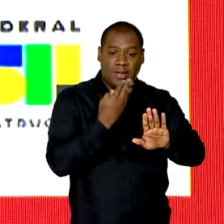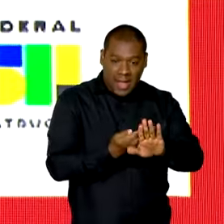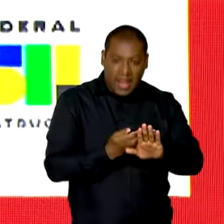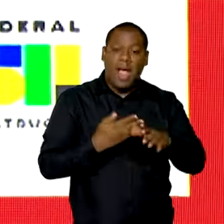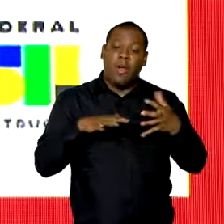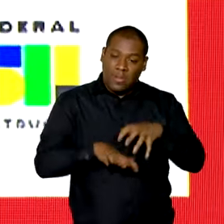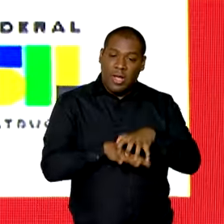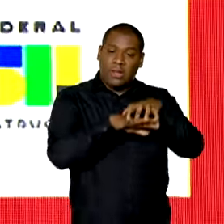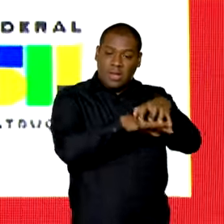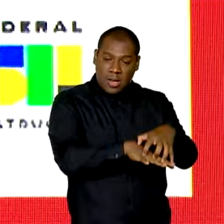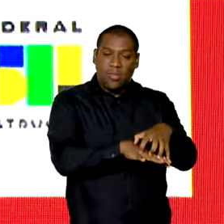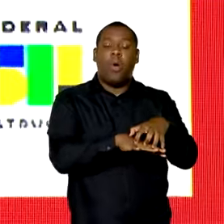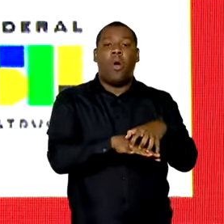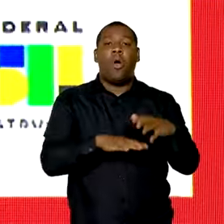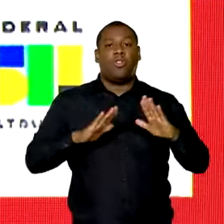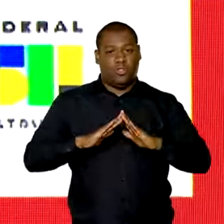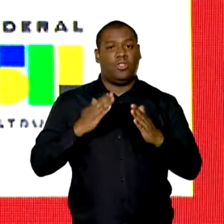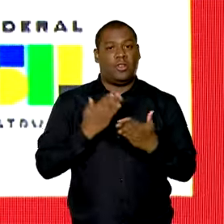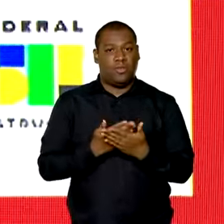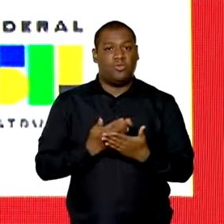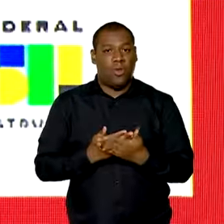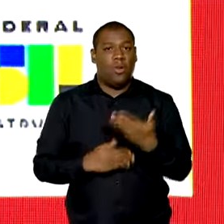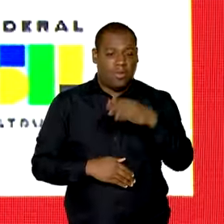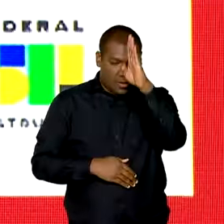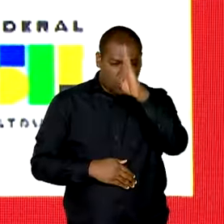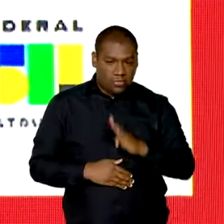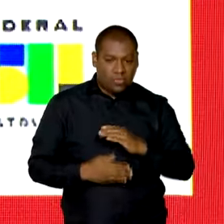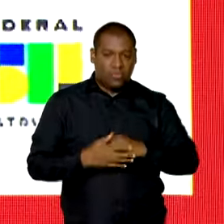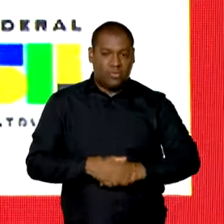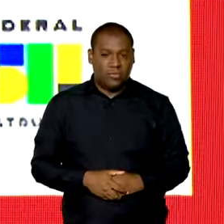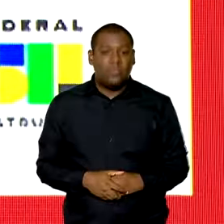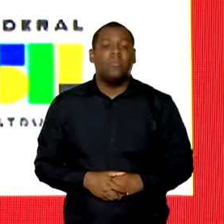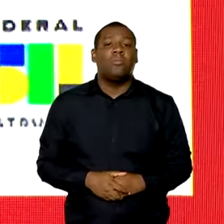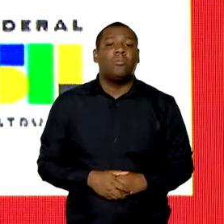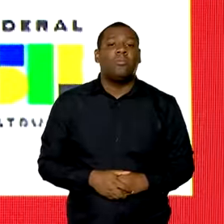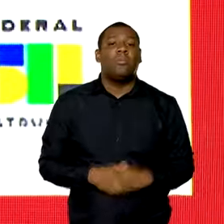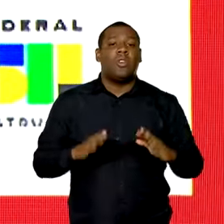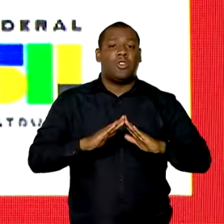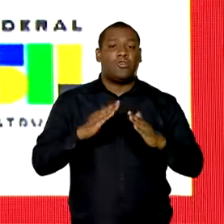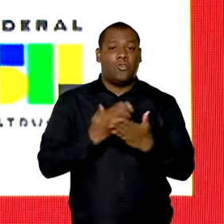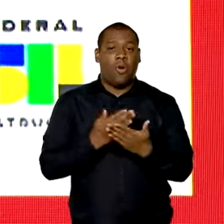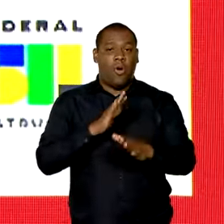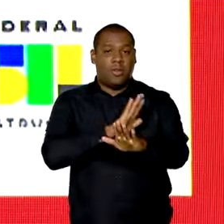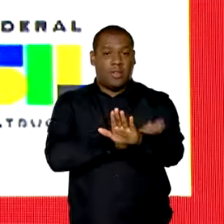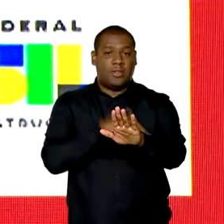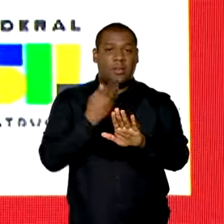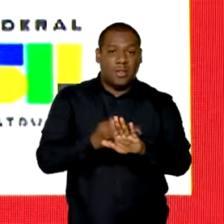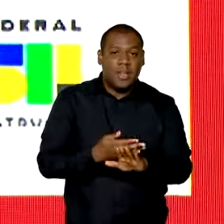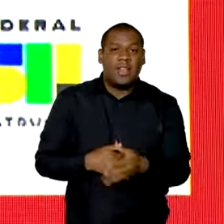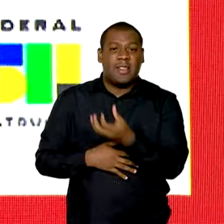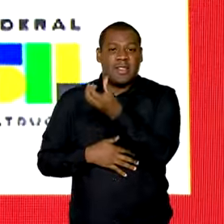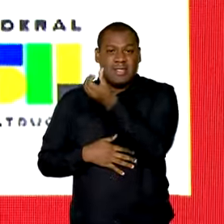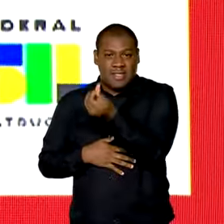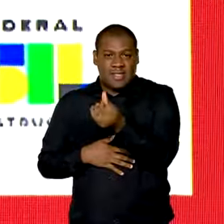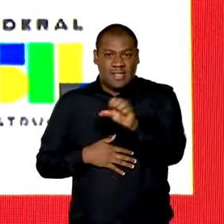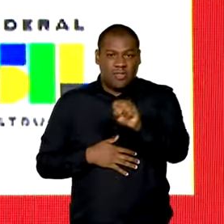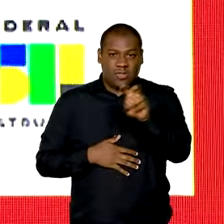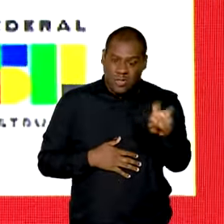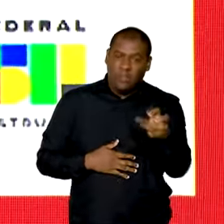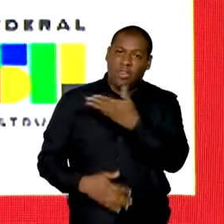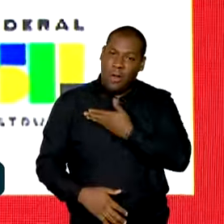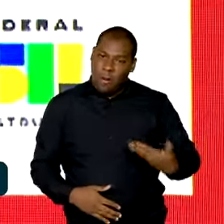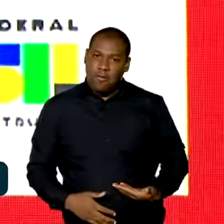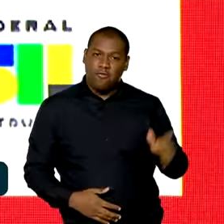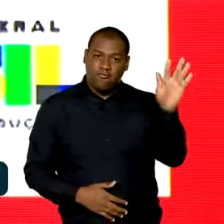São escolas de tempo integral, são 685 unidades hoje autorizadas pelo governo